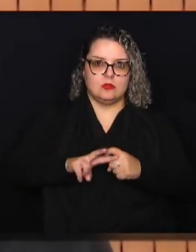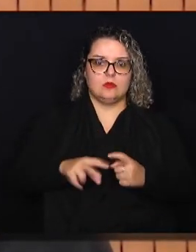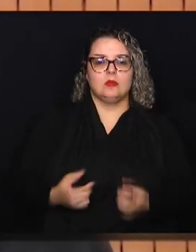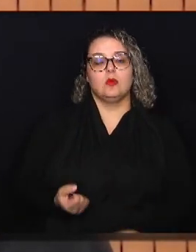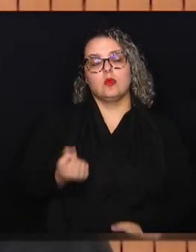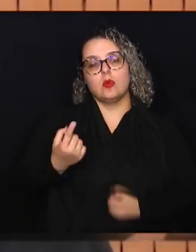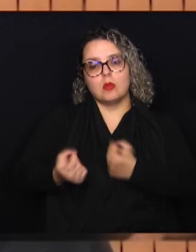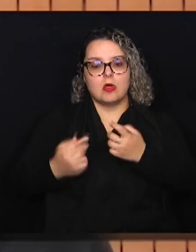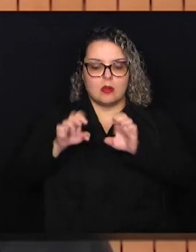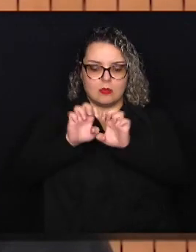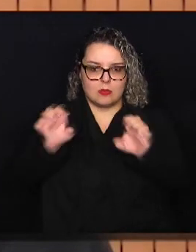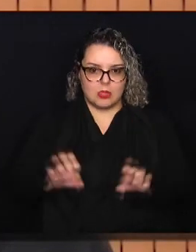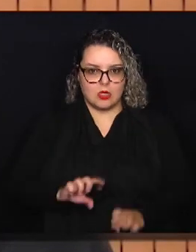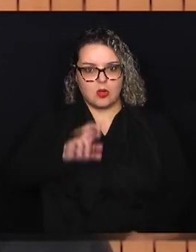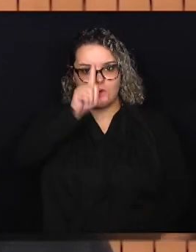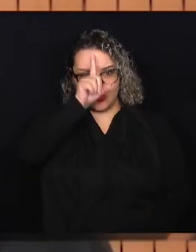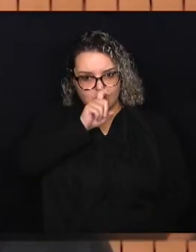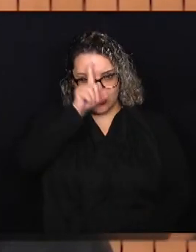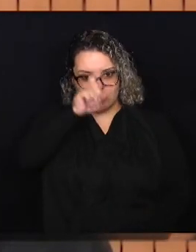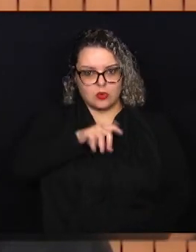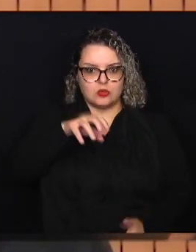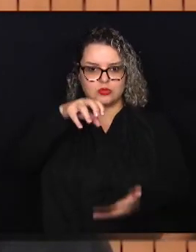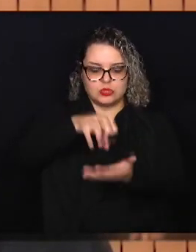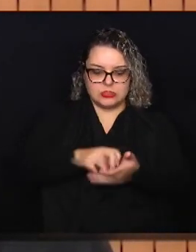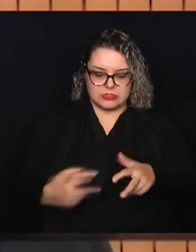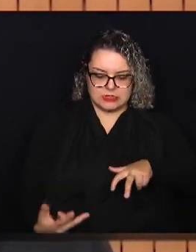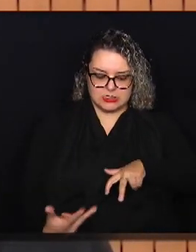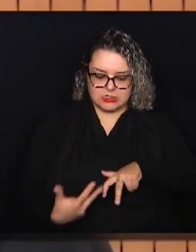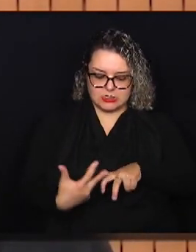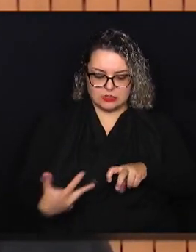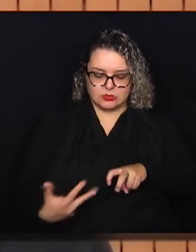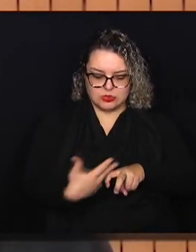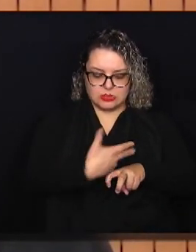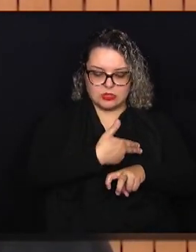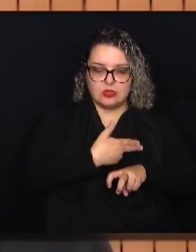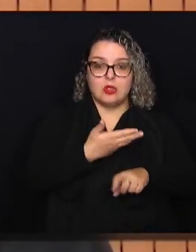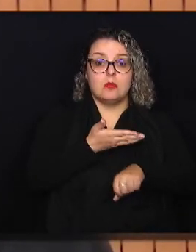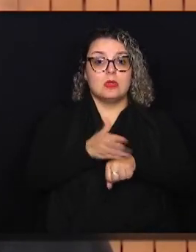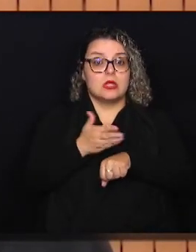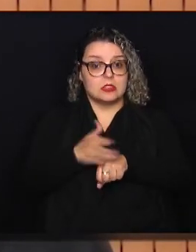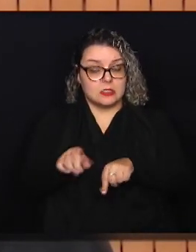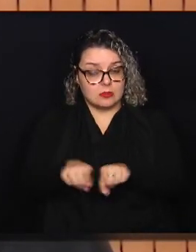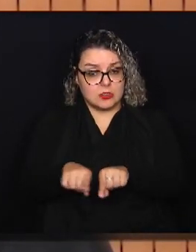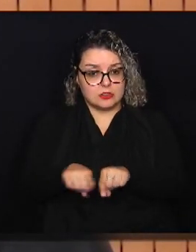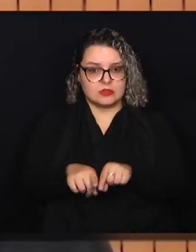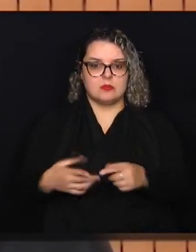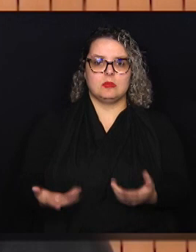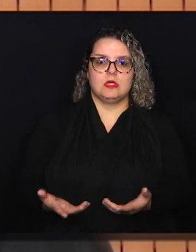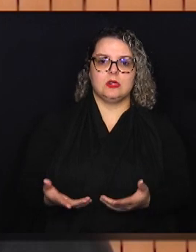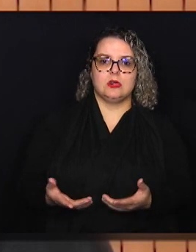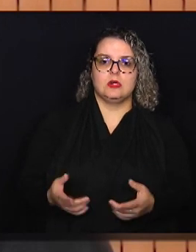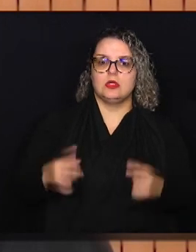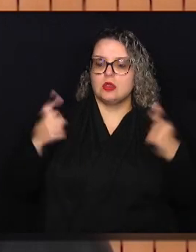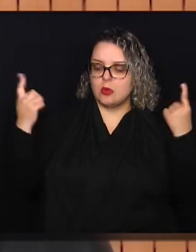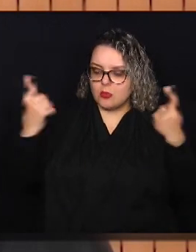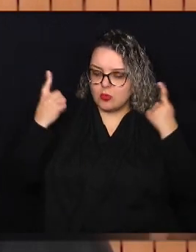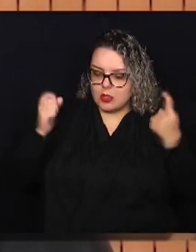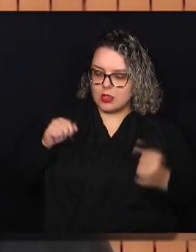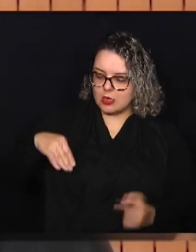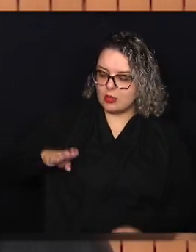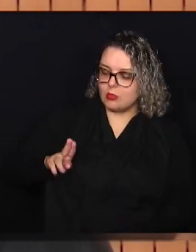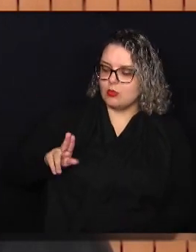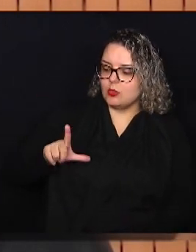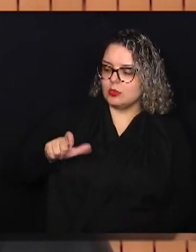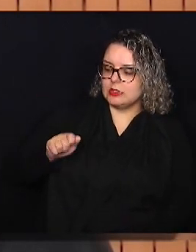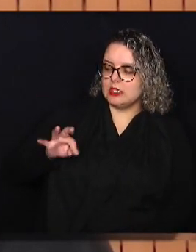estrutura hospitalar, de centro cirúrgico, para inclusive treinamentos, e com já ambulatórios que vão ter ali